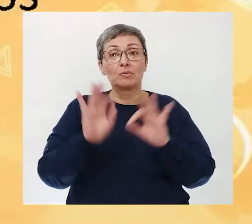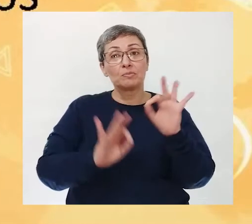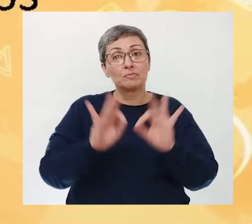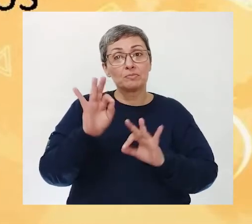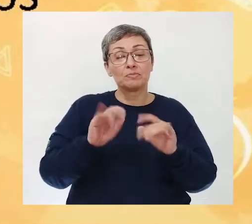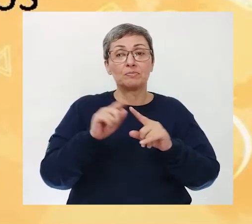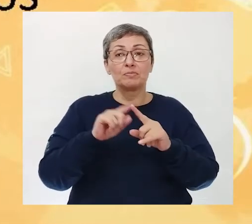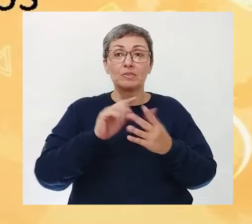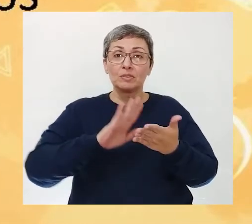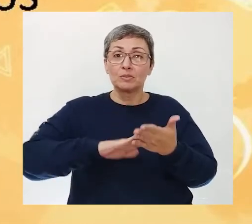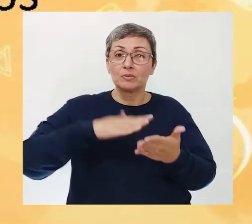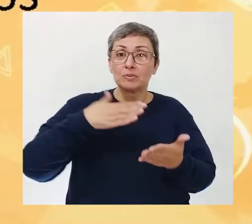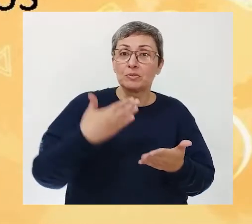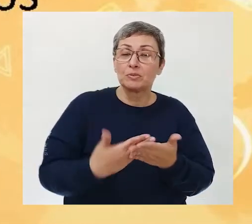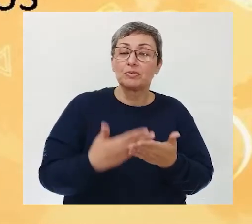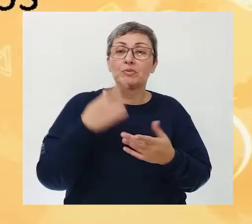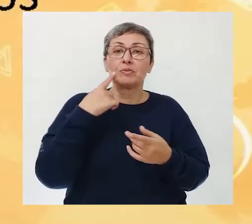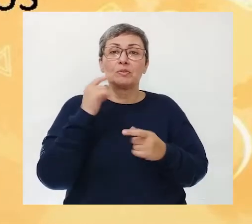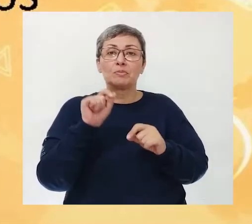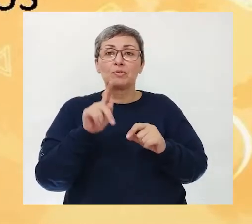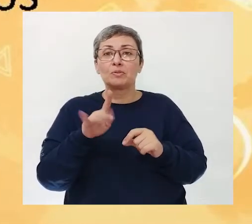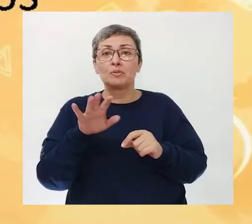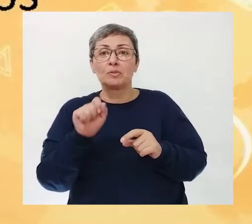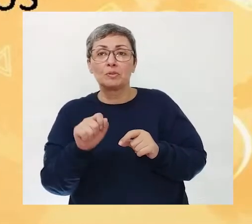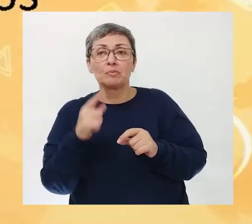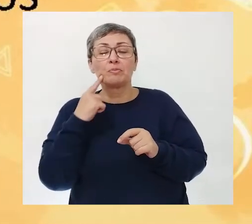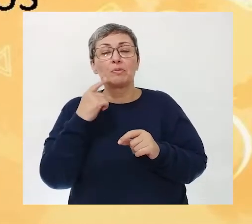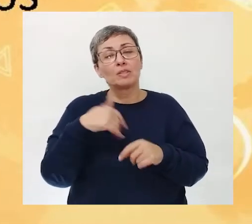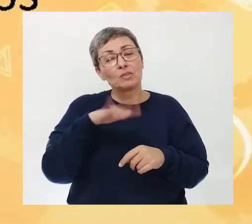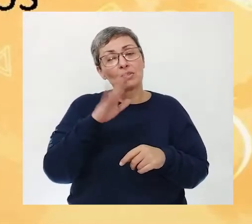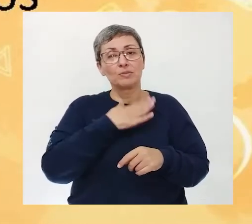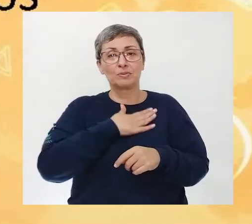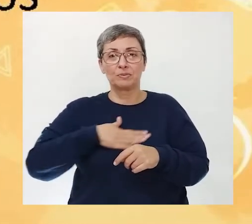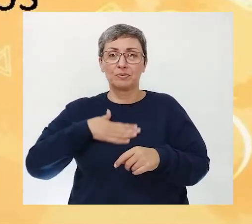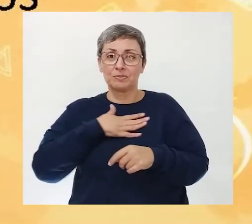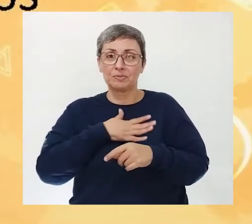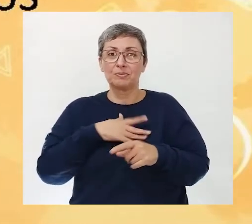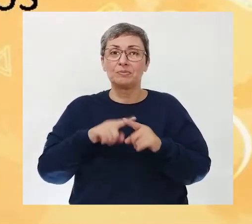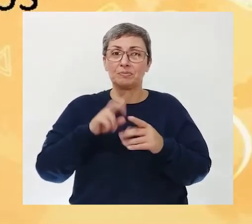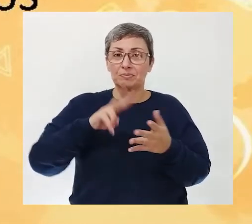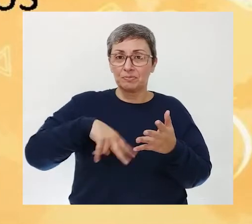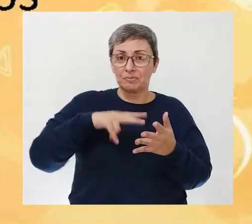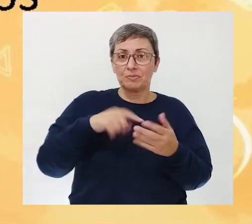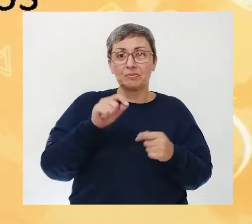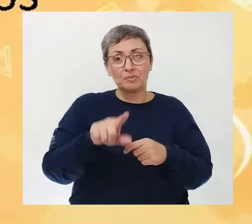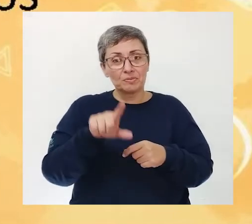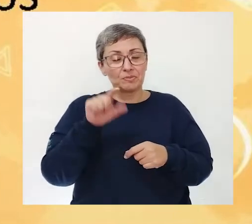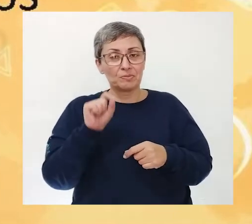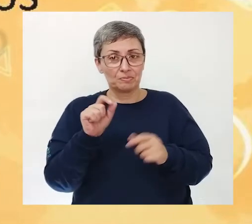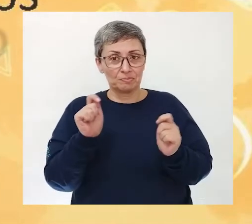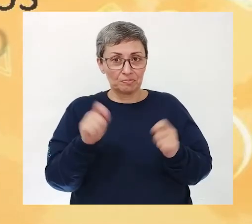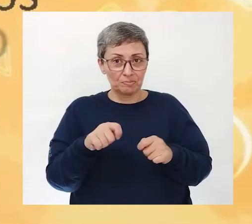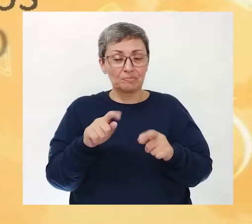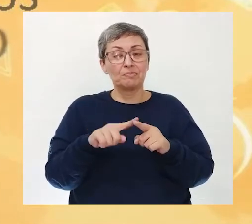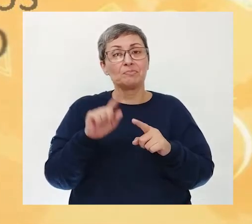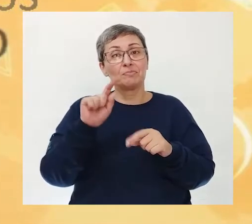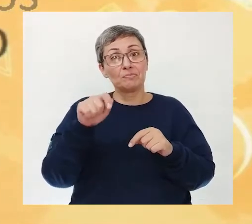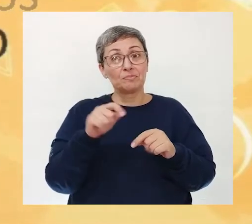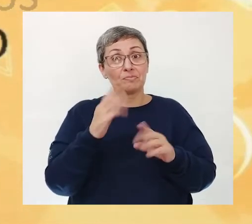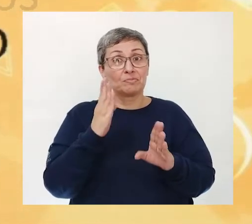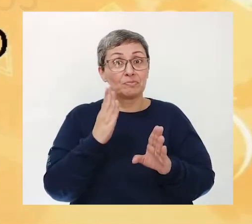realizar A interpretação De um dos poemas Que você Mais gostou De ler Esse que você escolheu Possivelmente